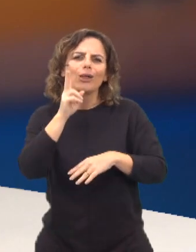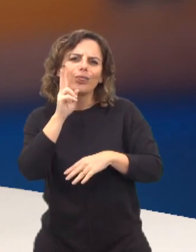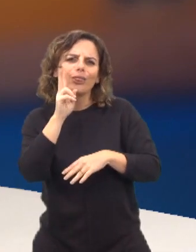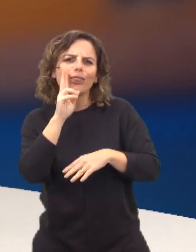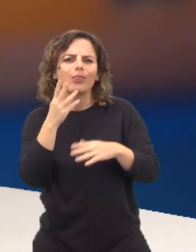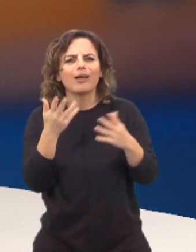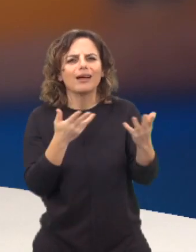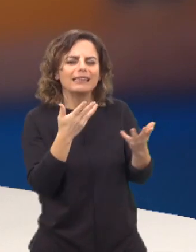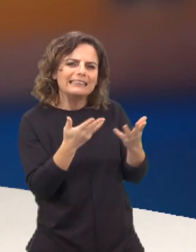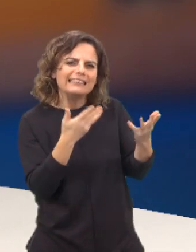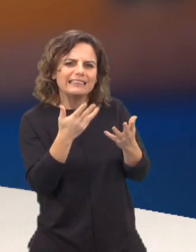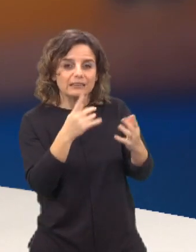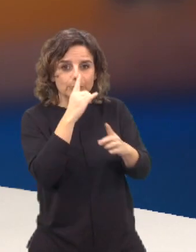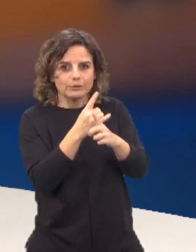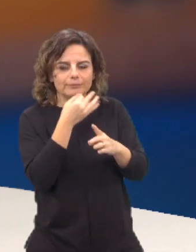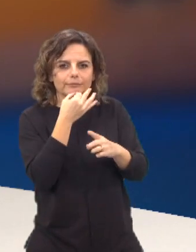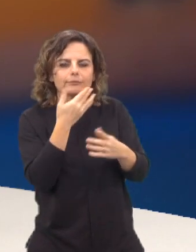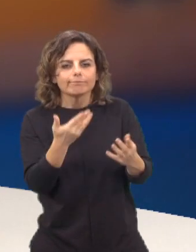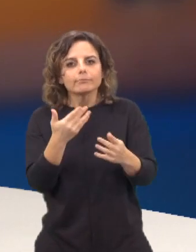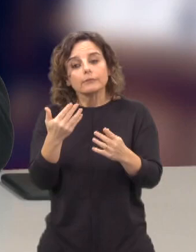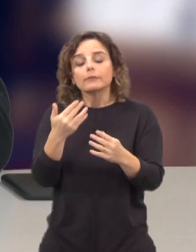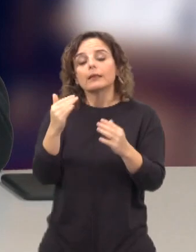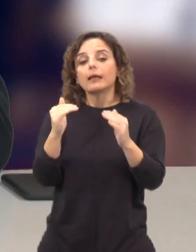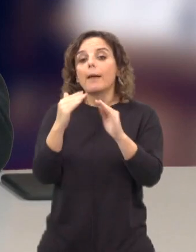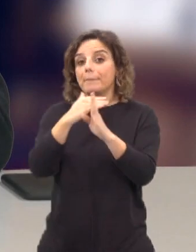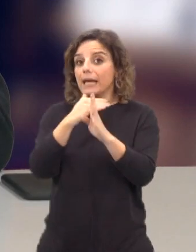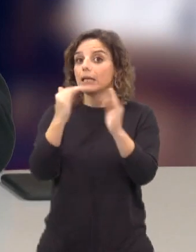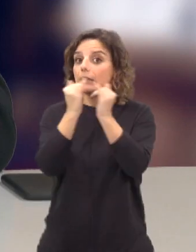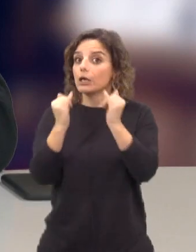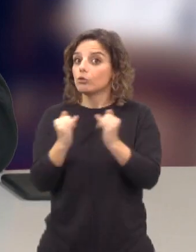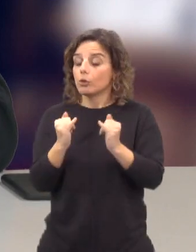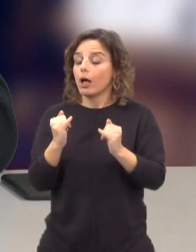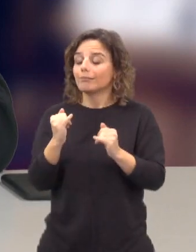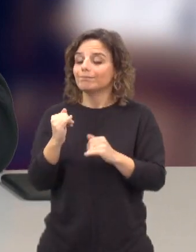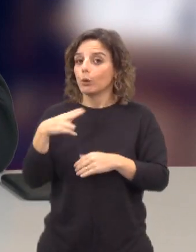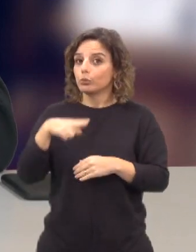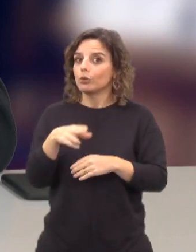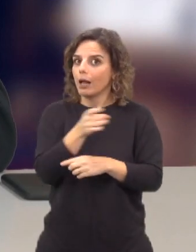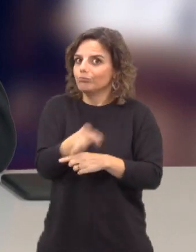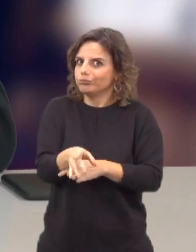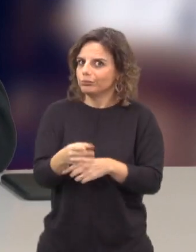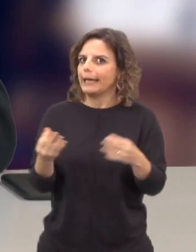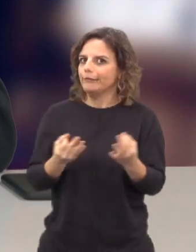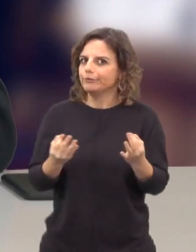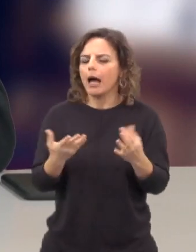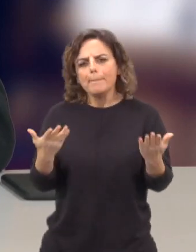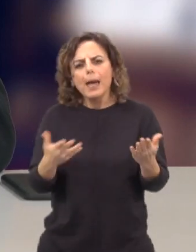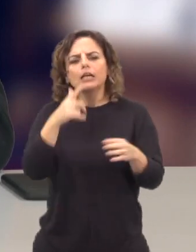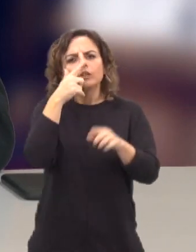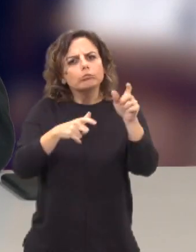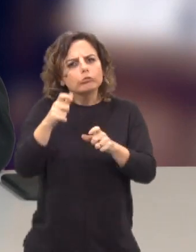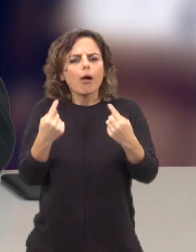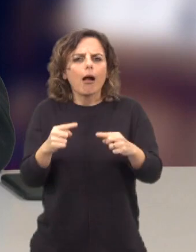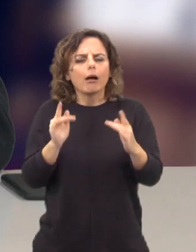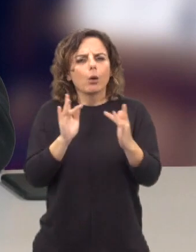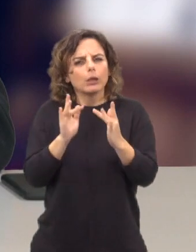em Portugal, digamos que ele é elevado relativamente à média internacional, mas, muitas vezes, as pessoas têm um